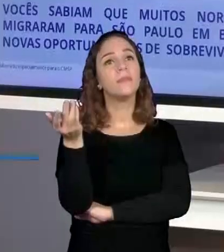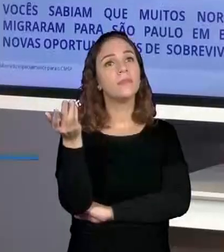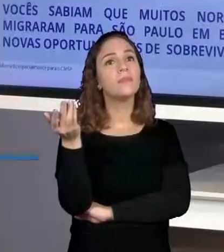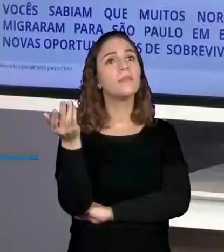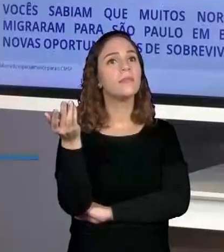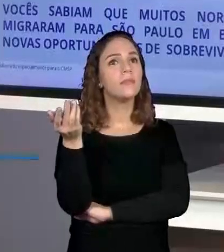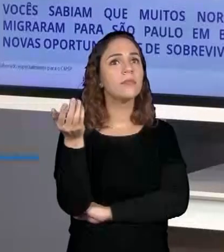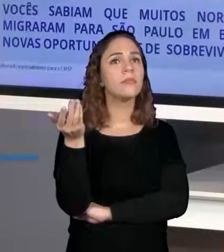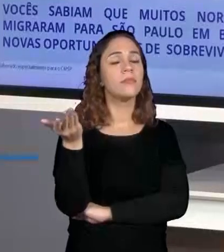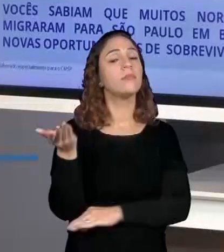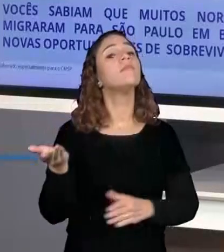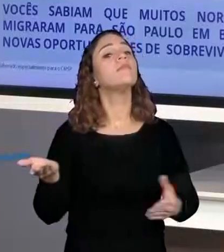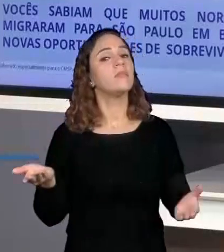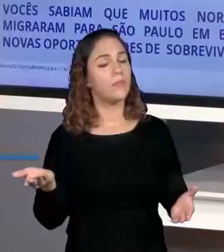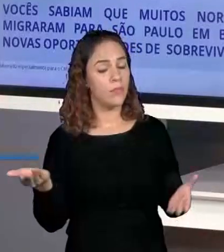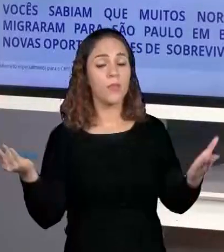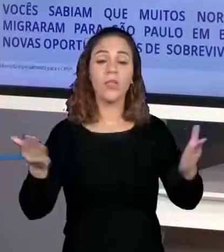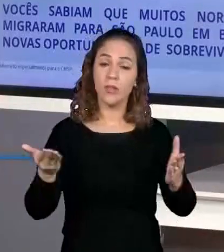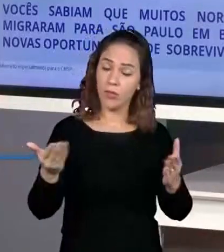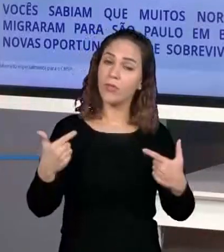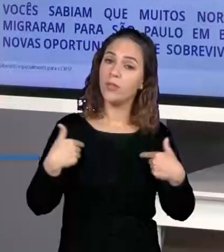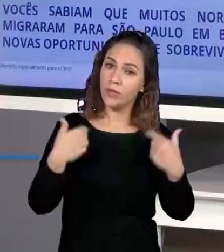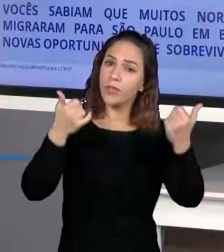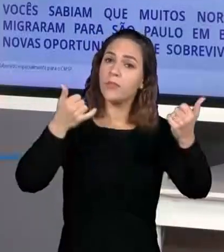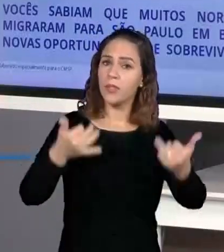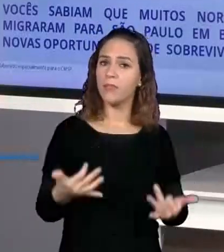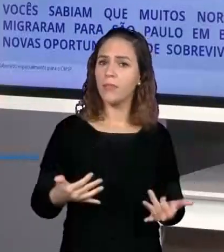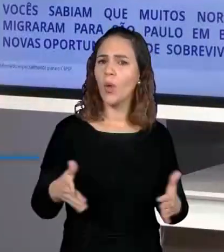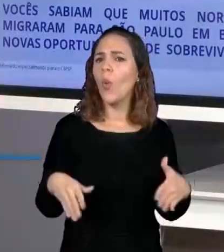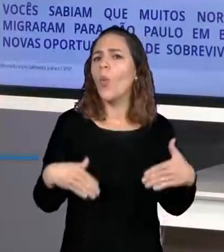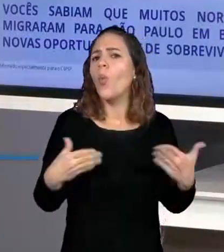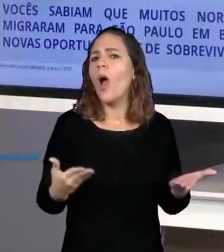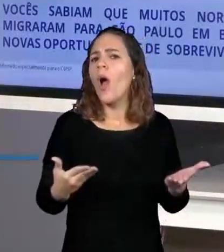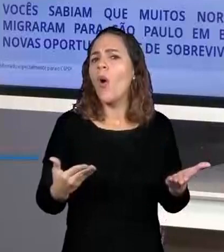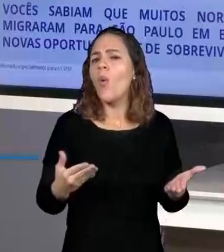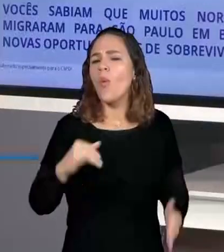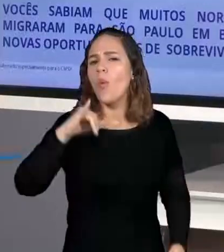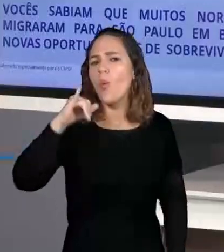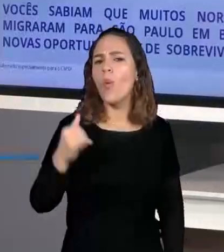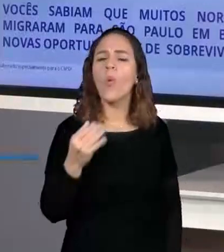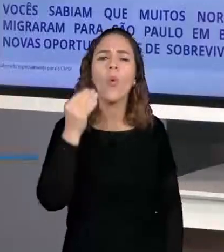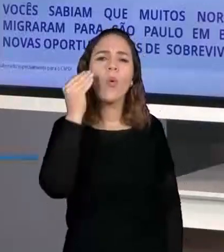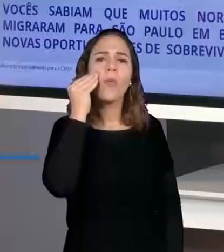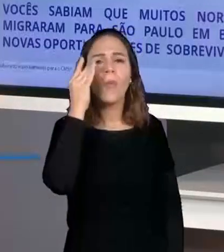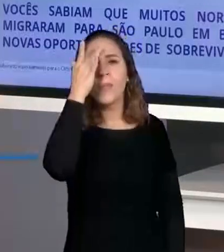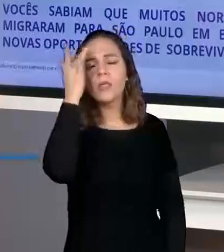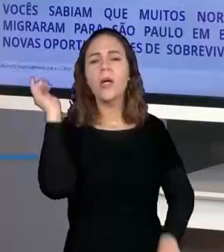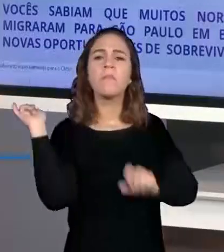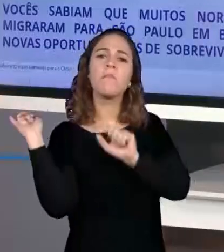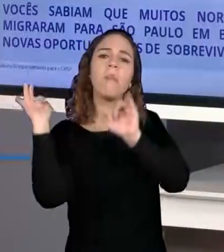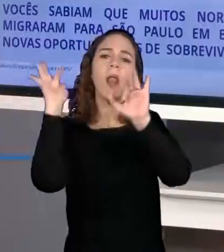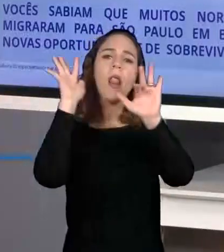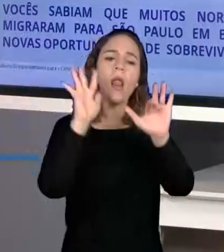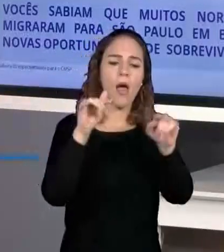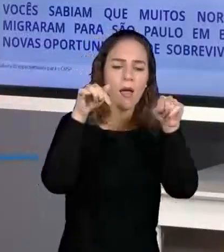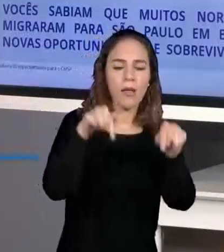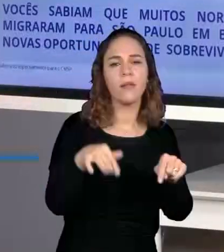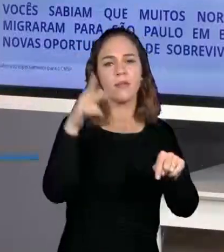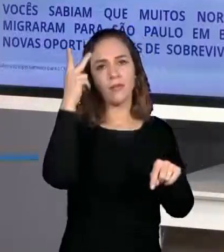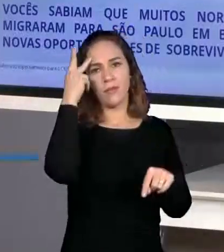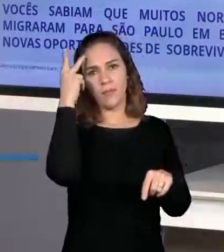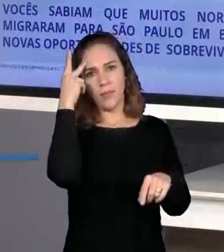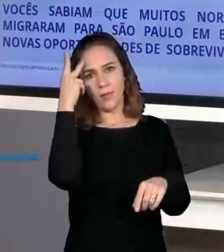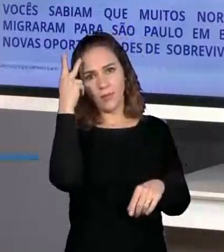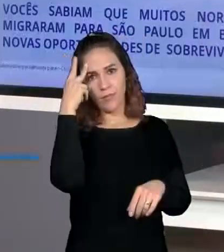Beleza, é isso que nós iremos falar hoje. Quais são as oportunidades que os nordestinos viram aqui em São Paulo e por causa dessa